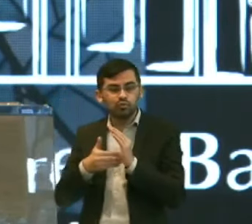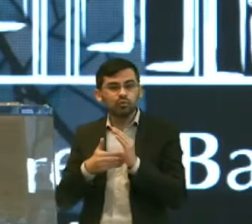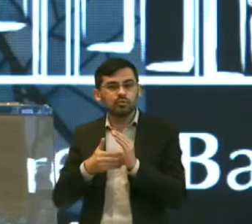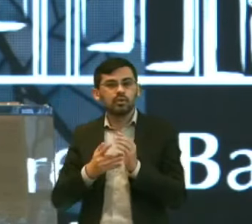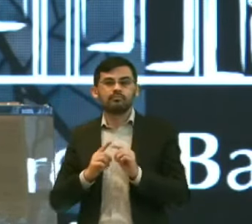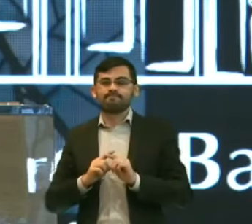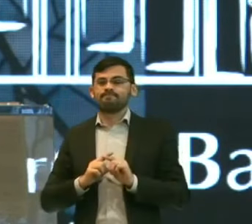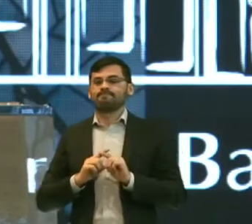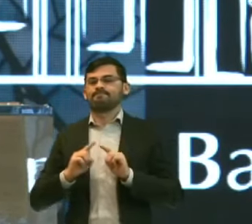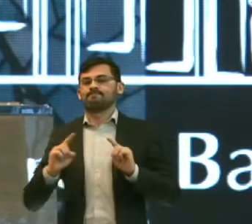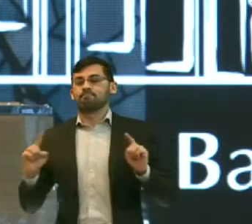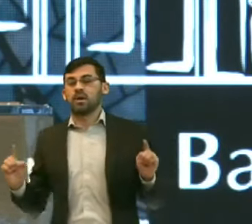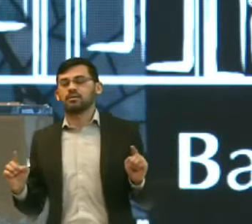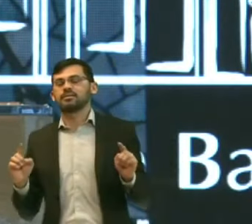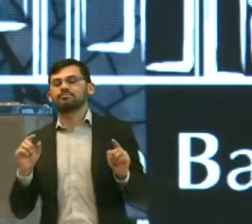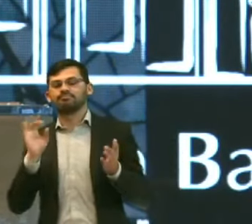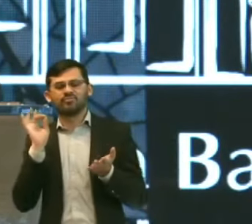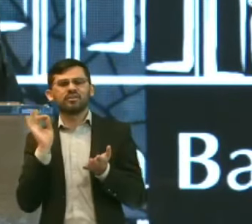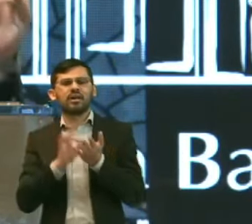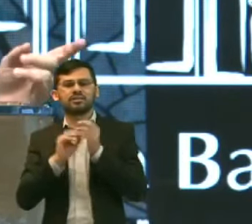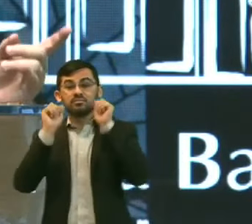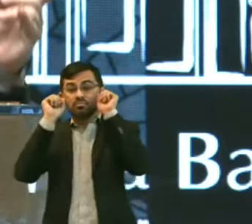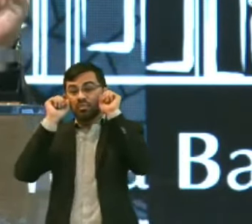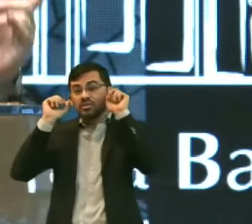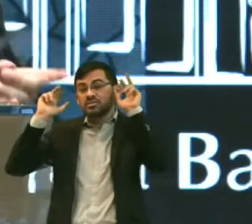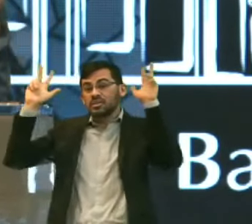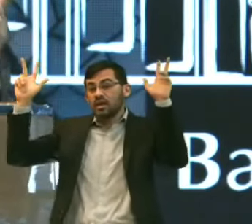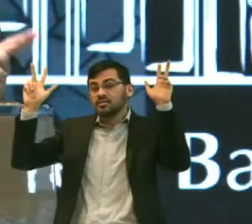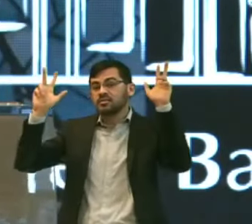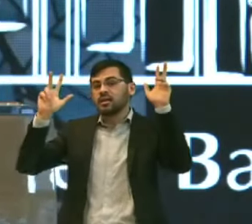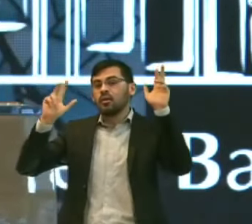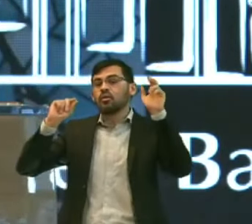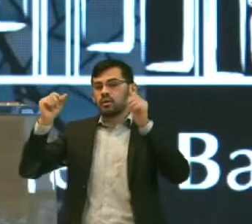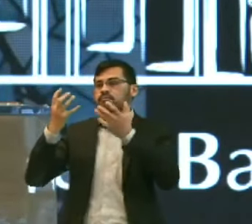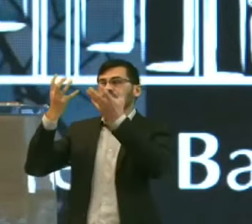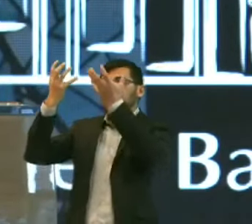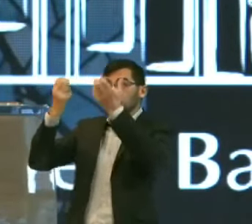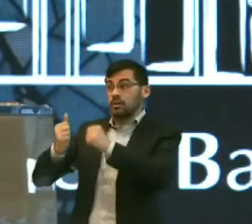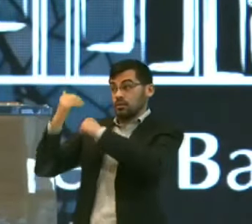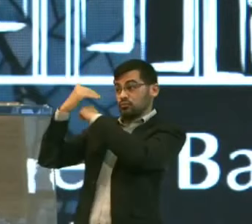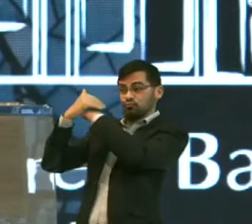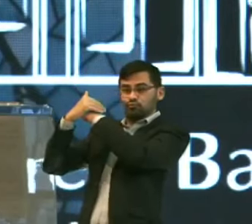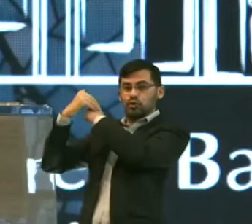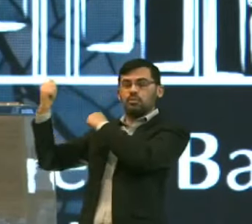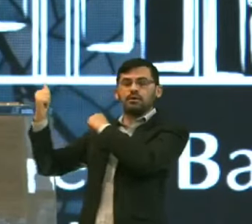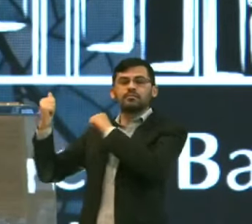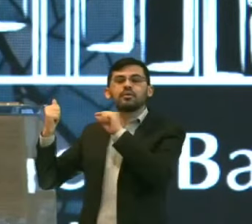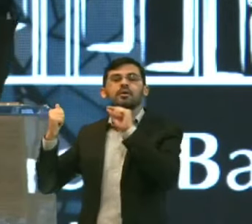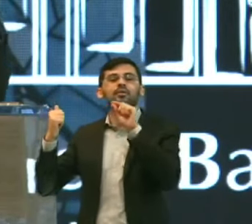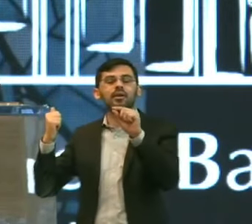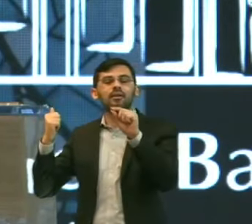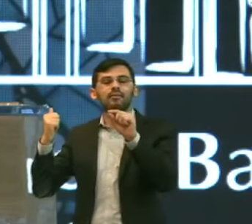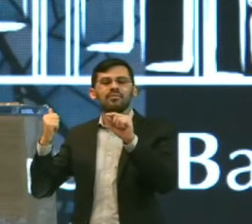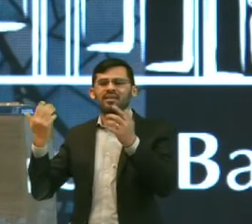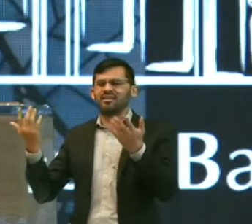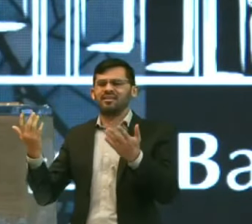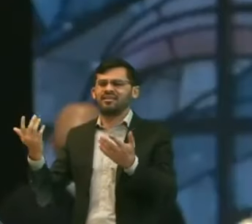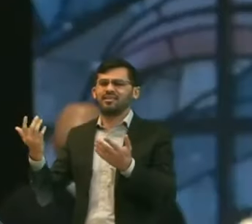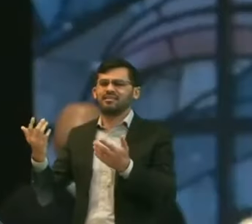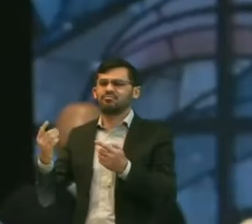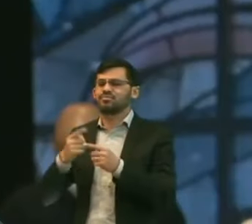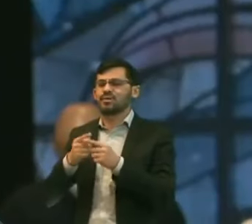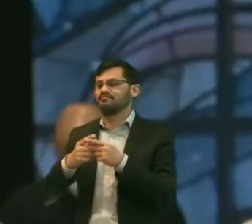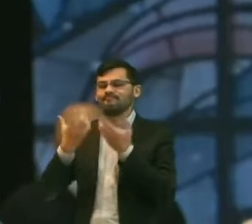É que A razão Que impedia Moisés De atender A convocação Do Senhor Era uma tremenda Má vontade